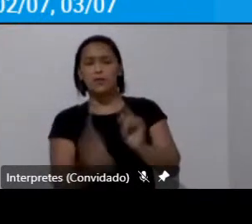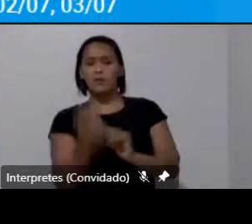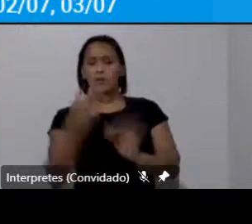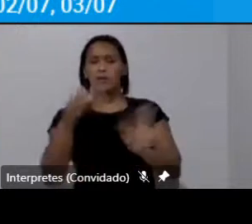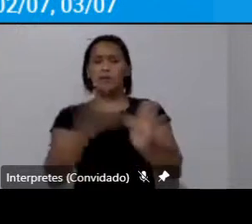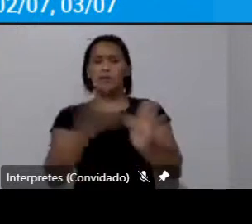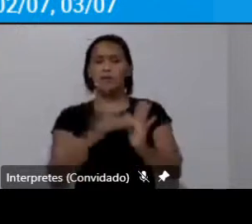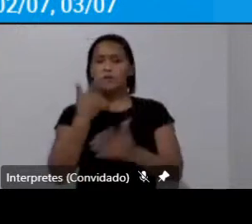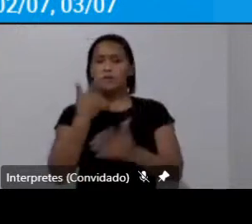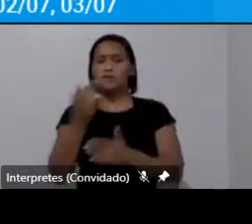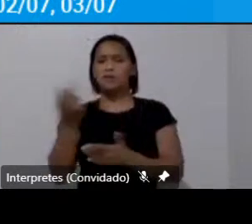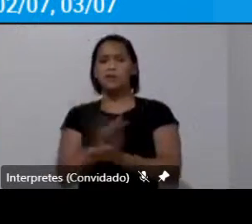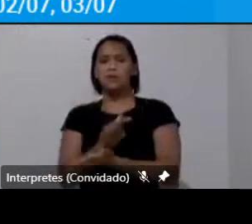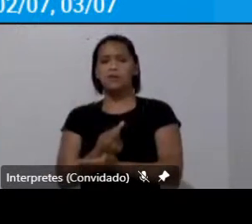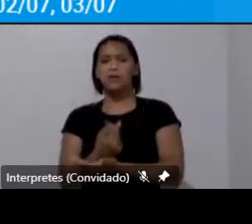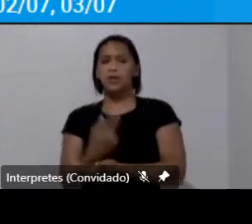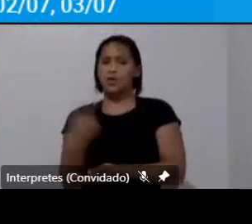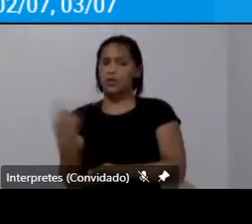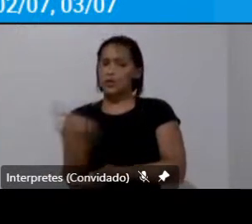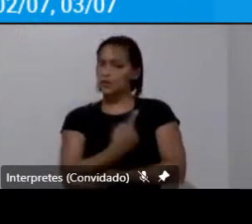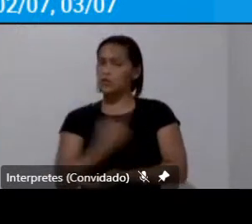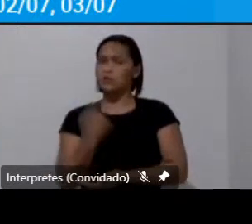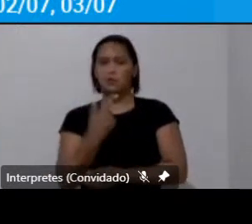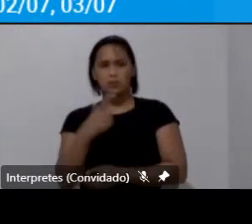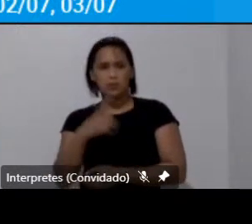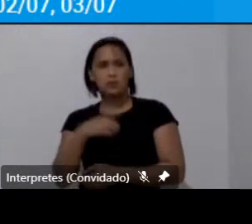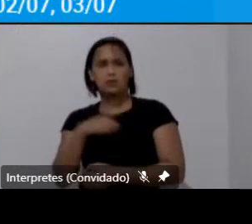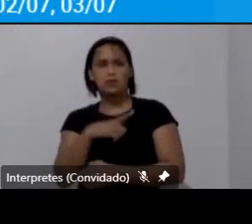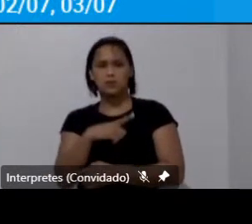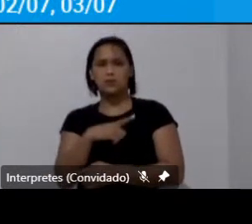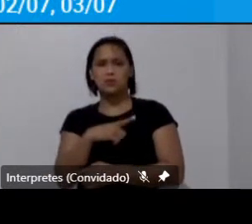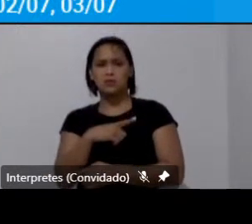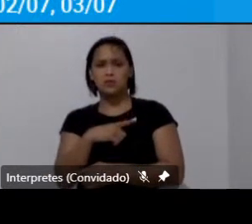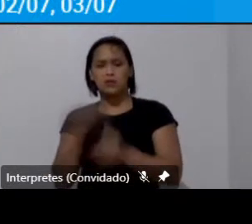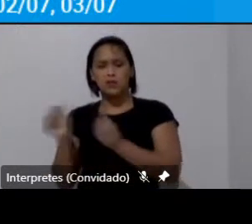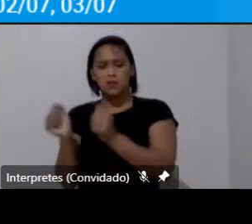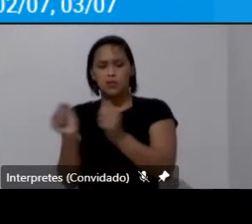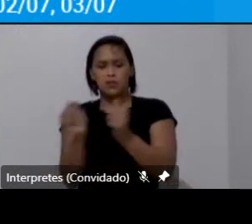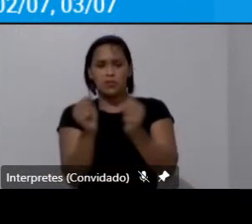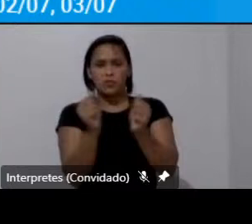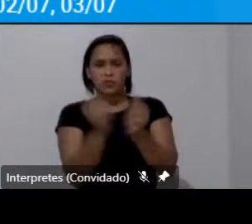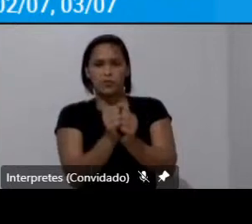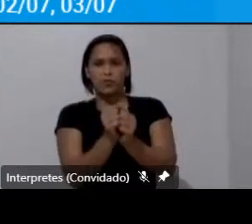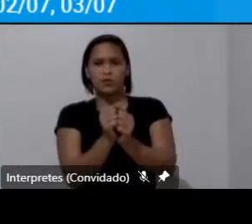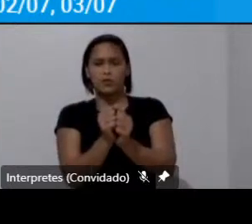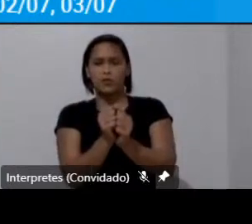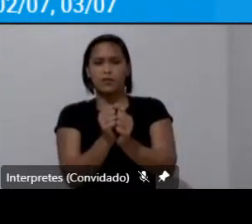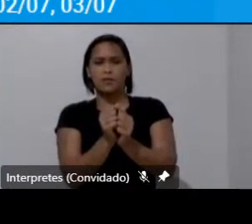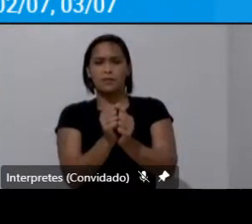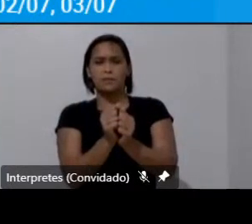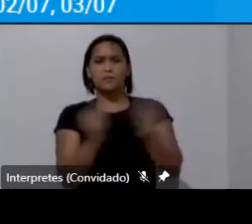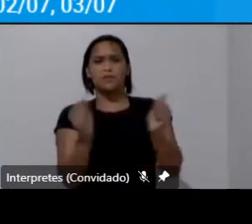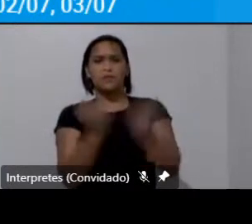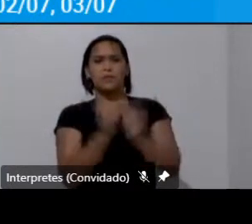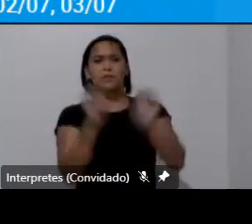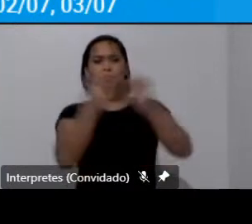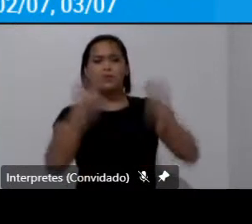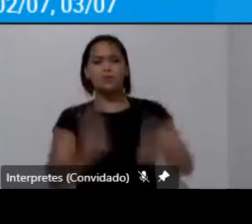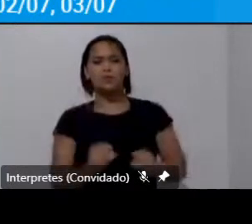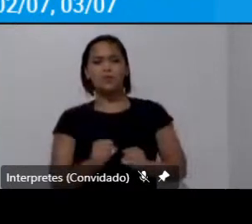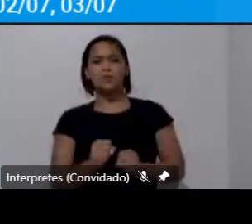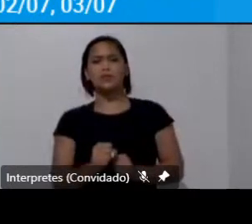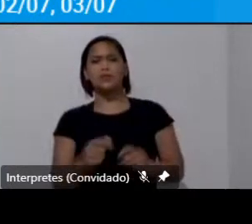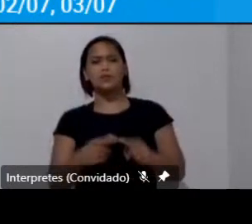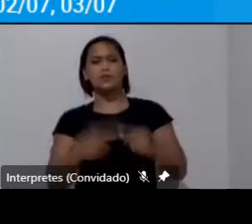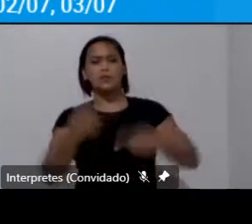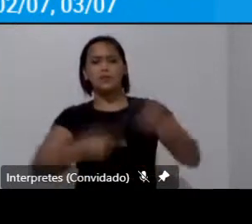a gente tem que aproximar os sistemas e as políticas ao